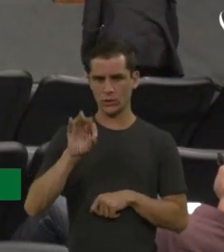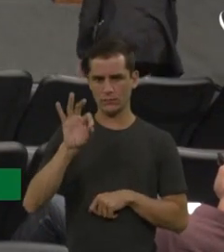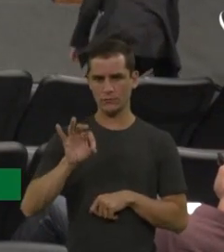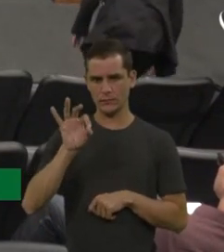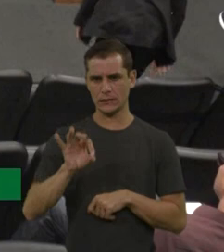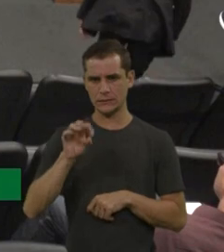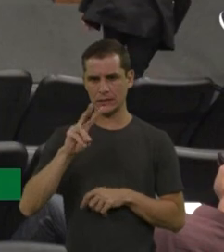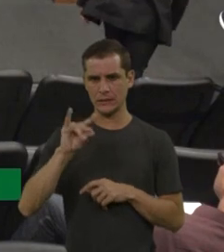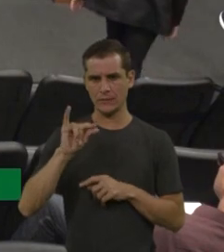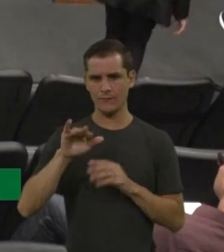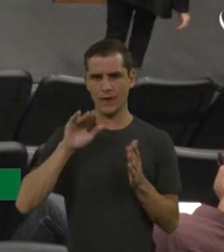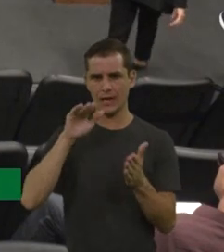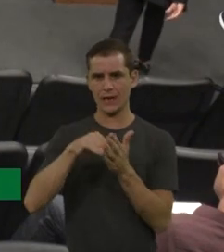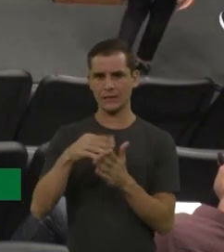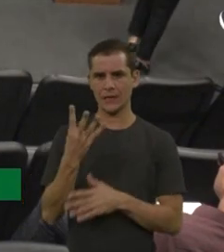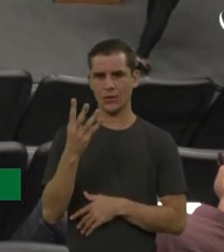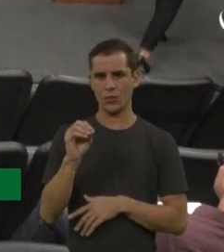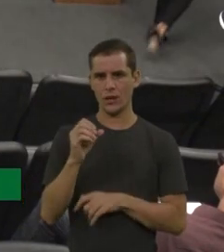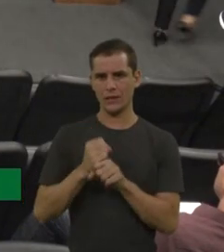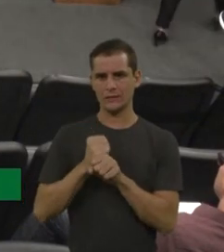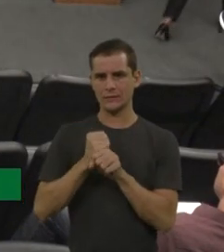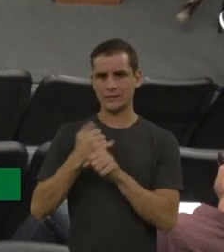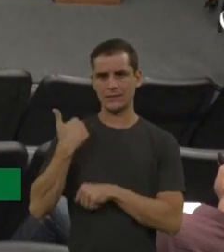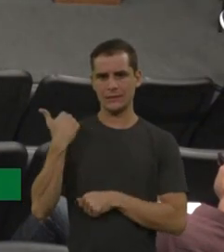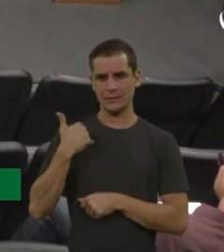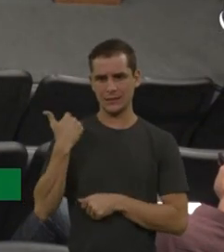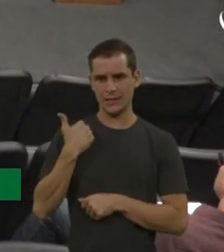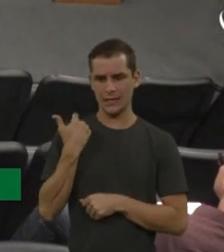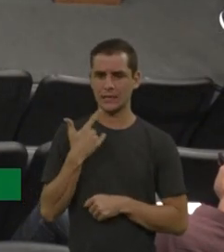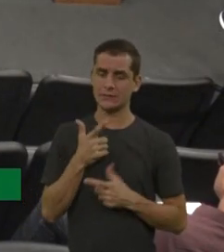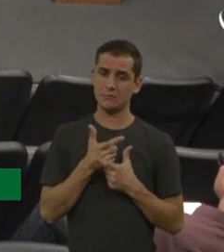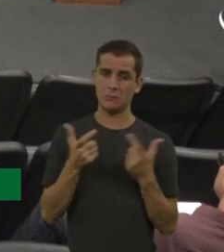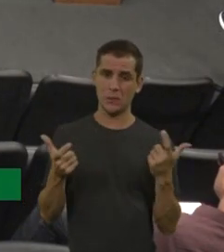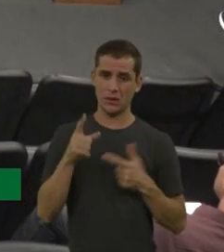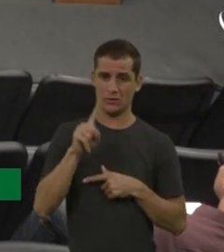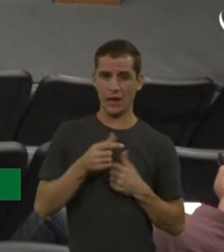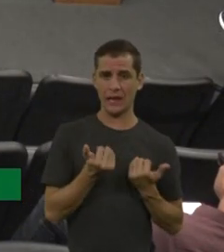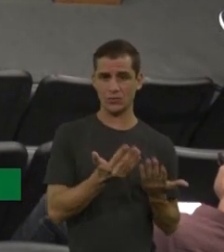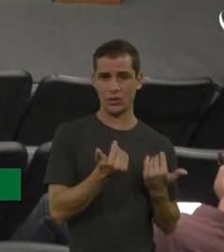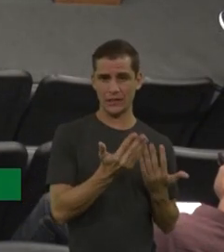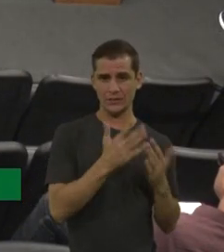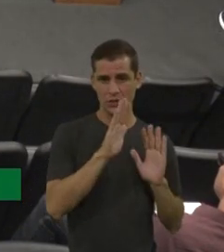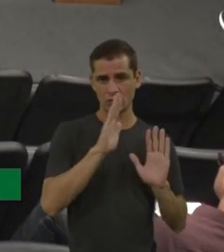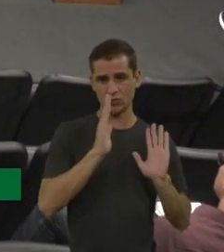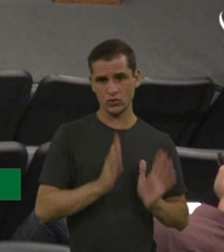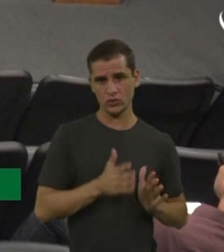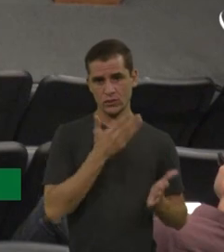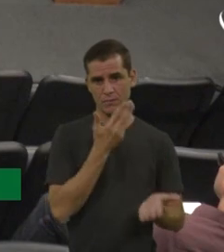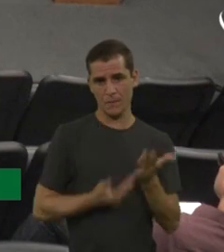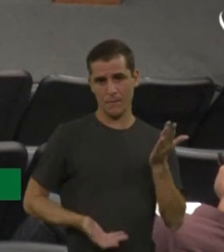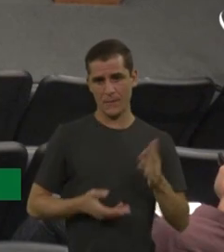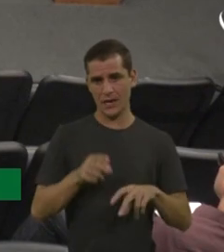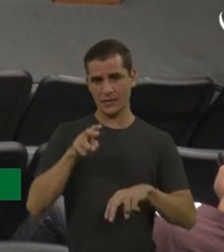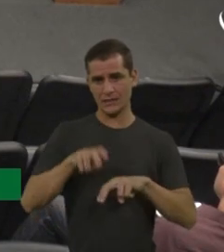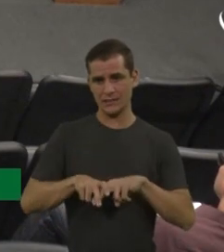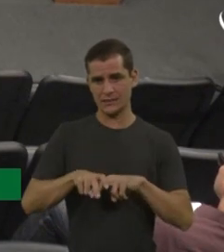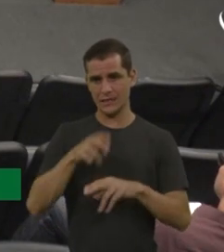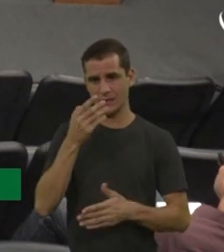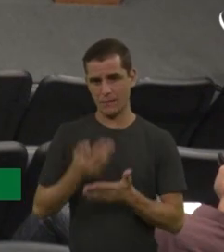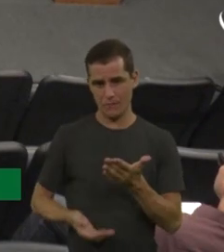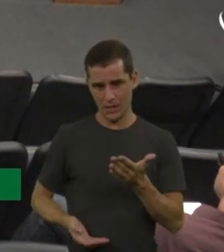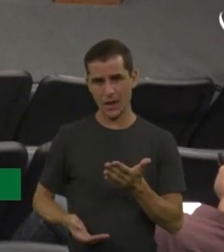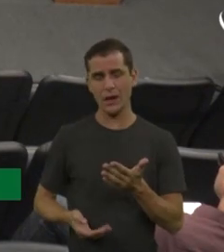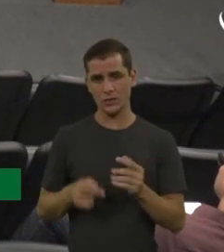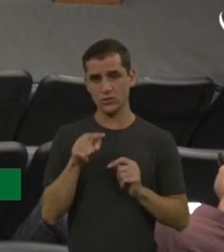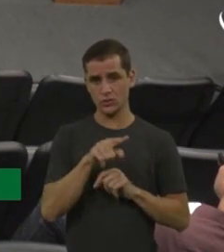sobreviver até os 40 anos e geralmente em torno da adolescência eles vão perder a capacidade de sentar. Então, ela é uma doença que